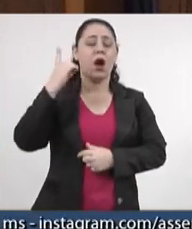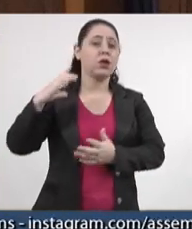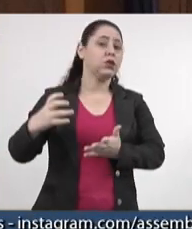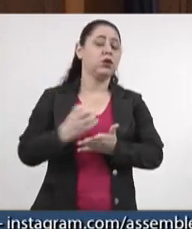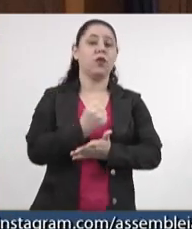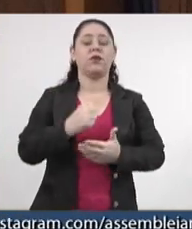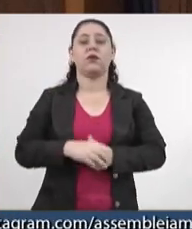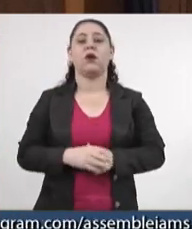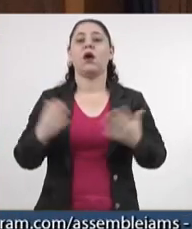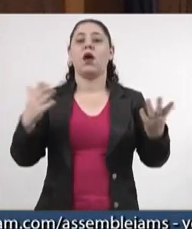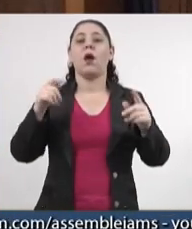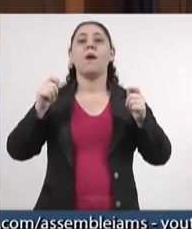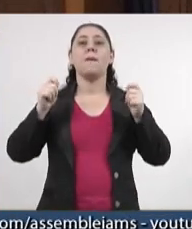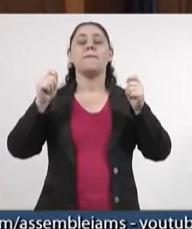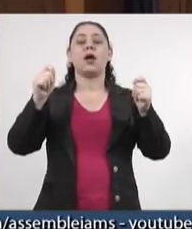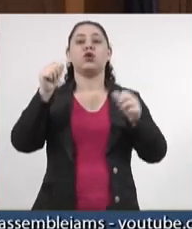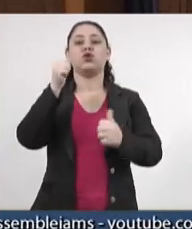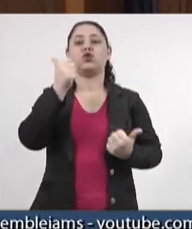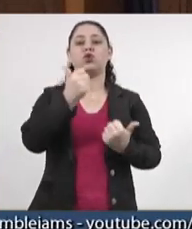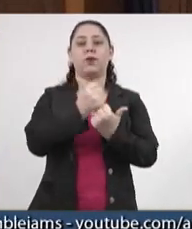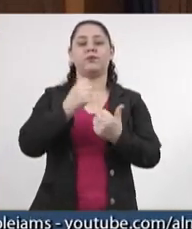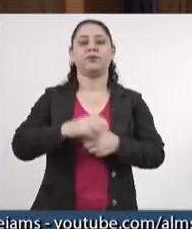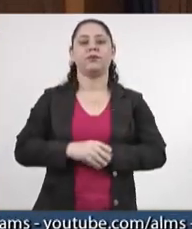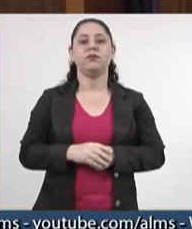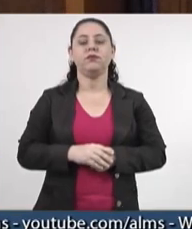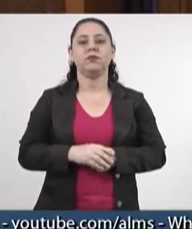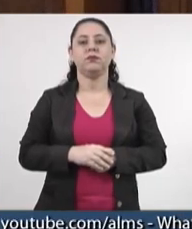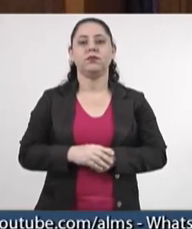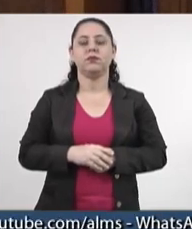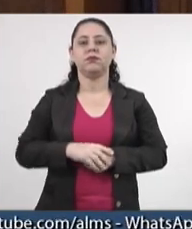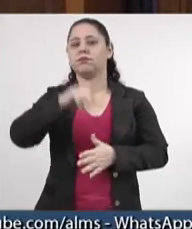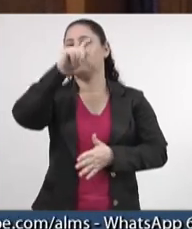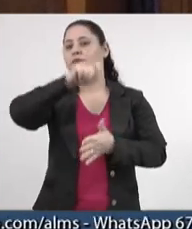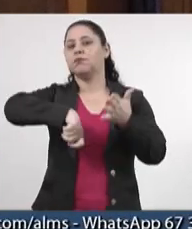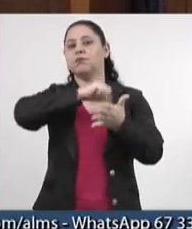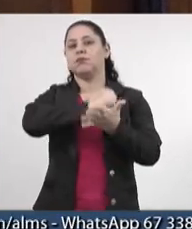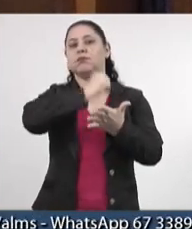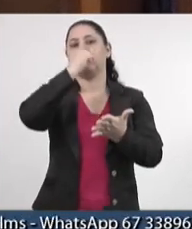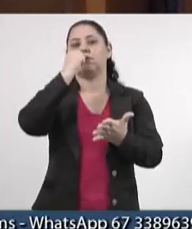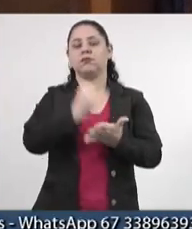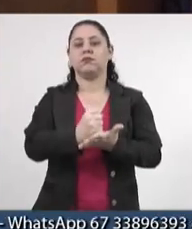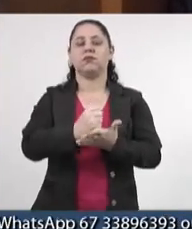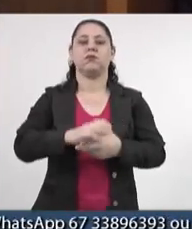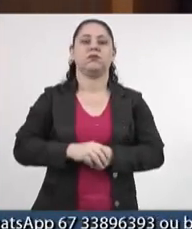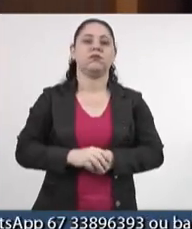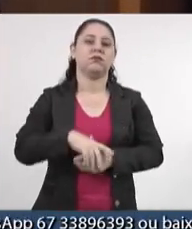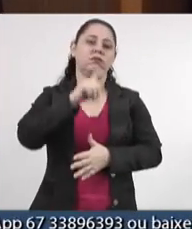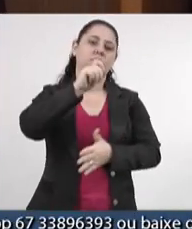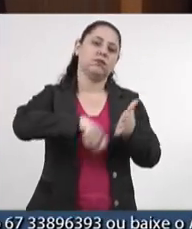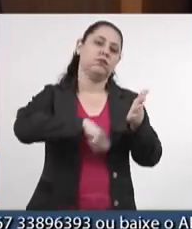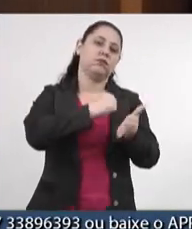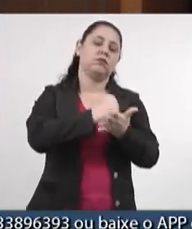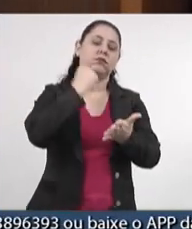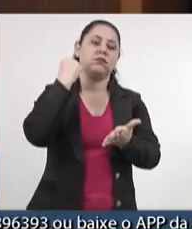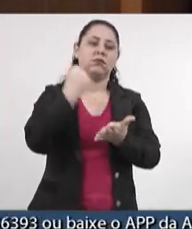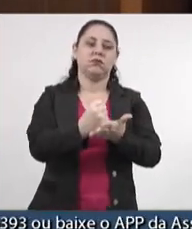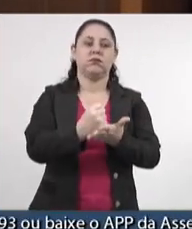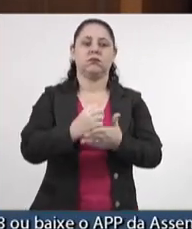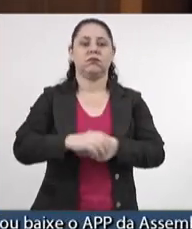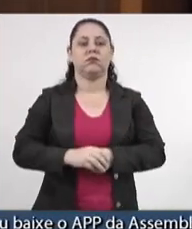Agora a plaquinha foi substituída por inscreva-se, inscreva-se num